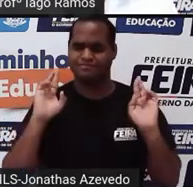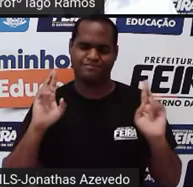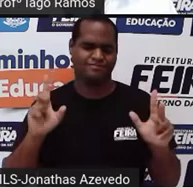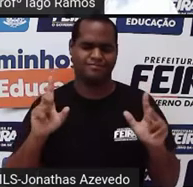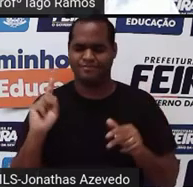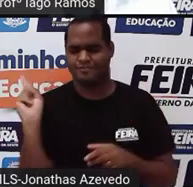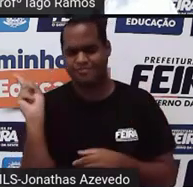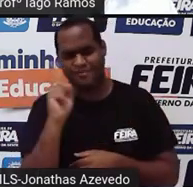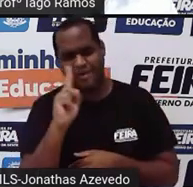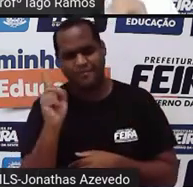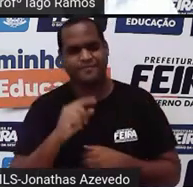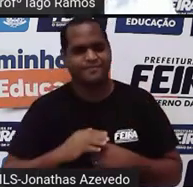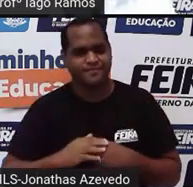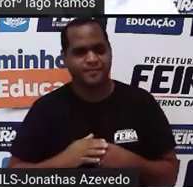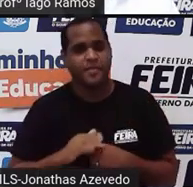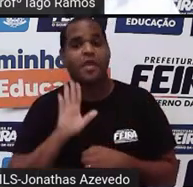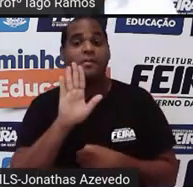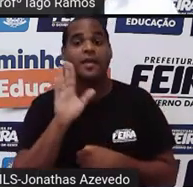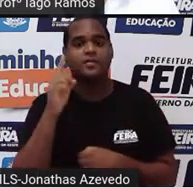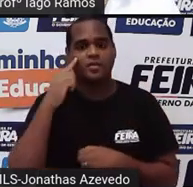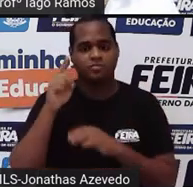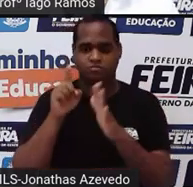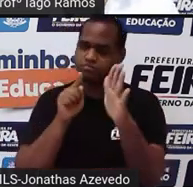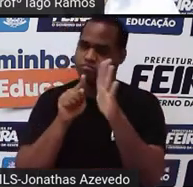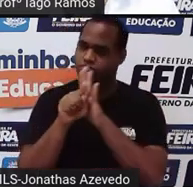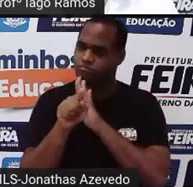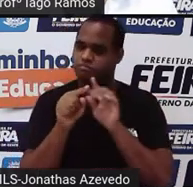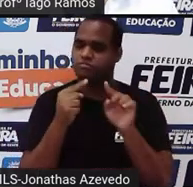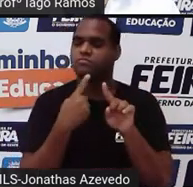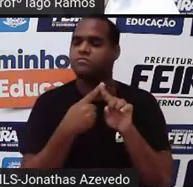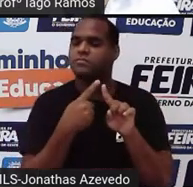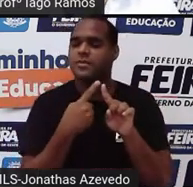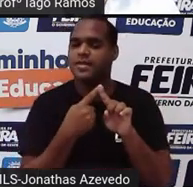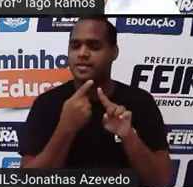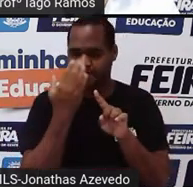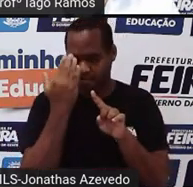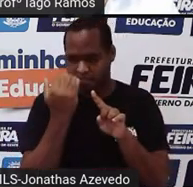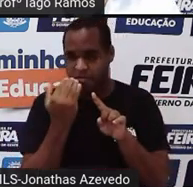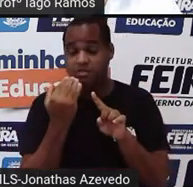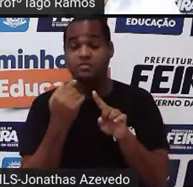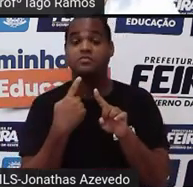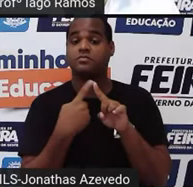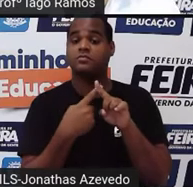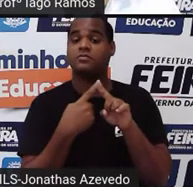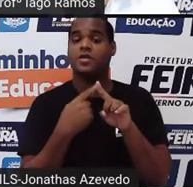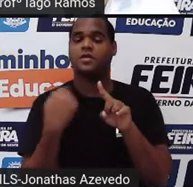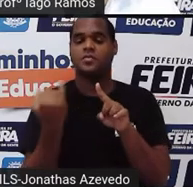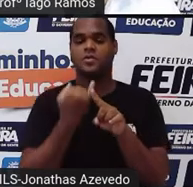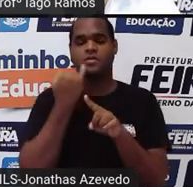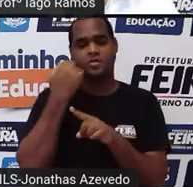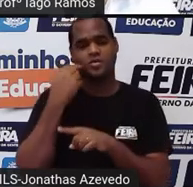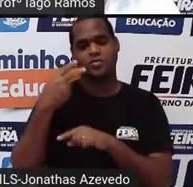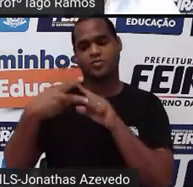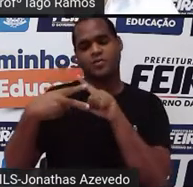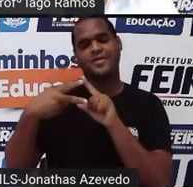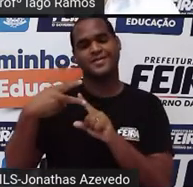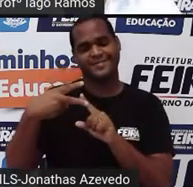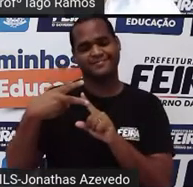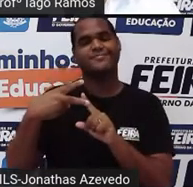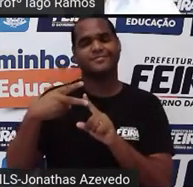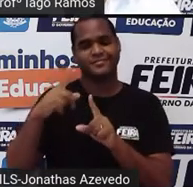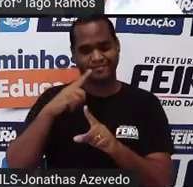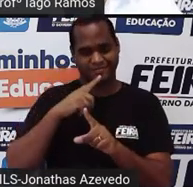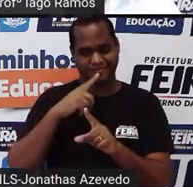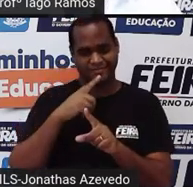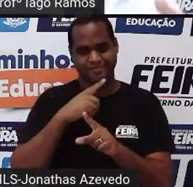tá bom? Mas eu estou te fazendo essa pergunta porque essa pergunta tem duas medidas ali, tá?